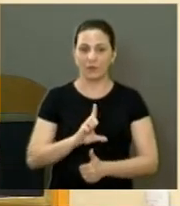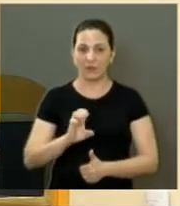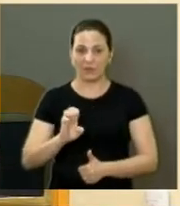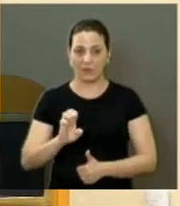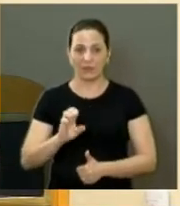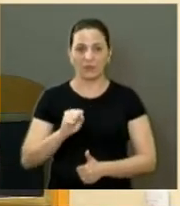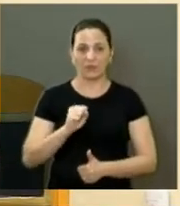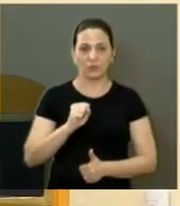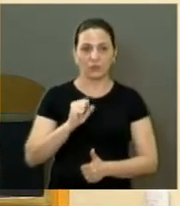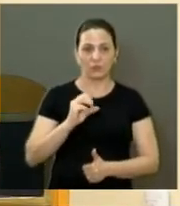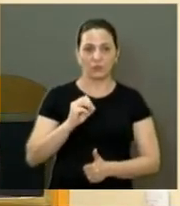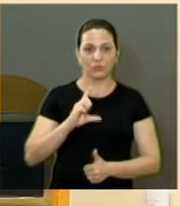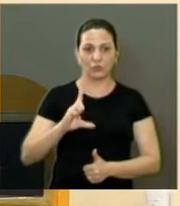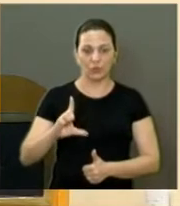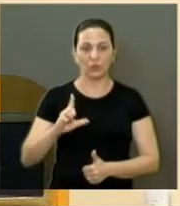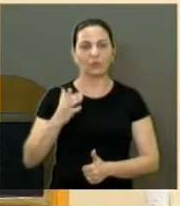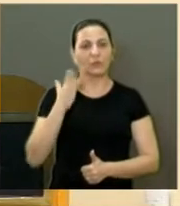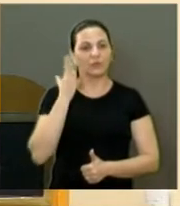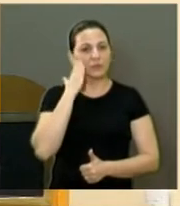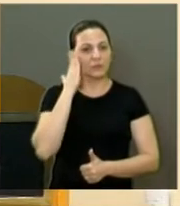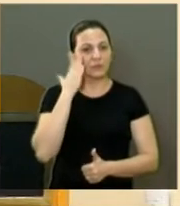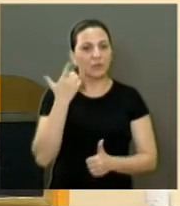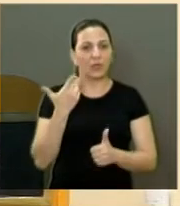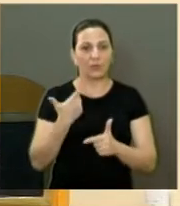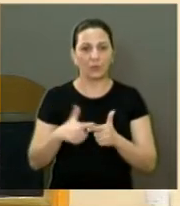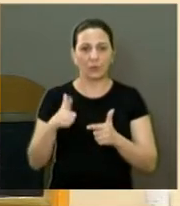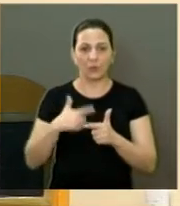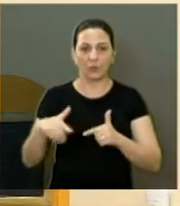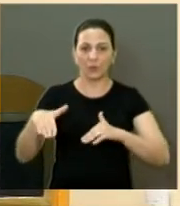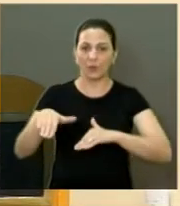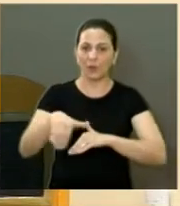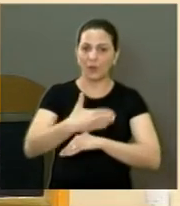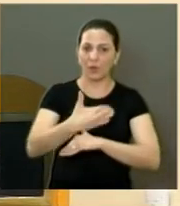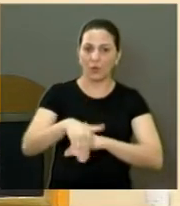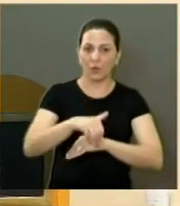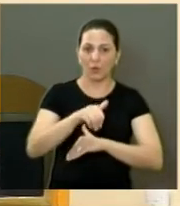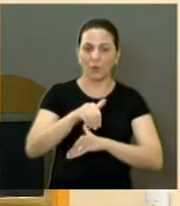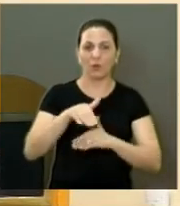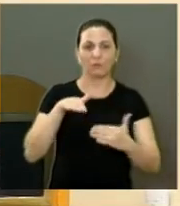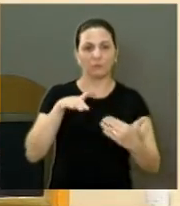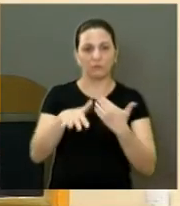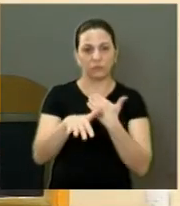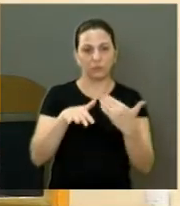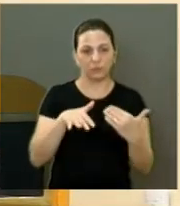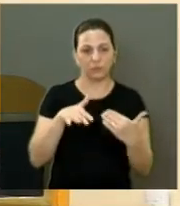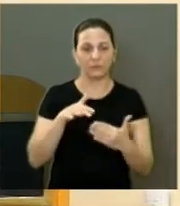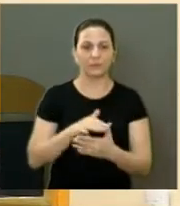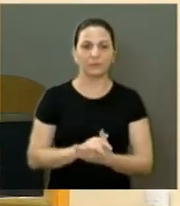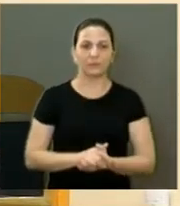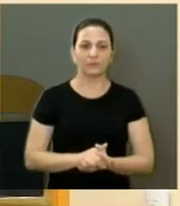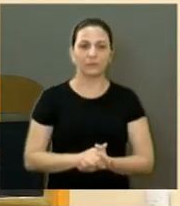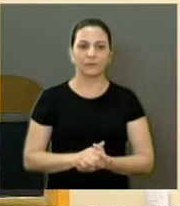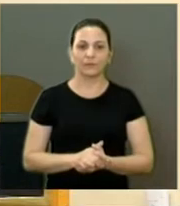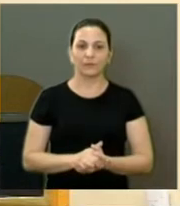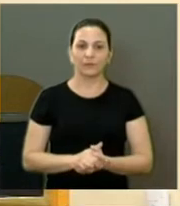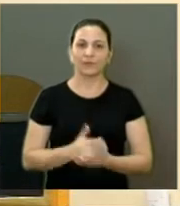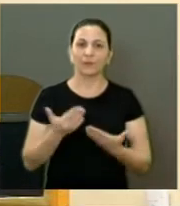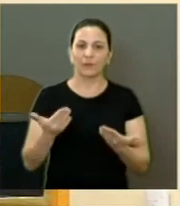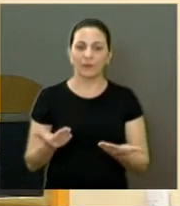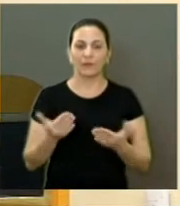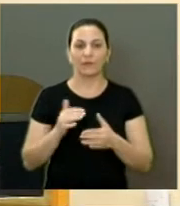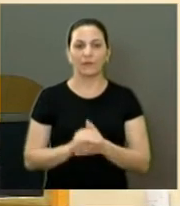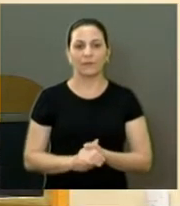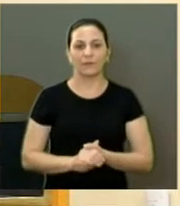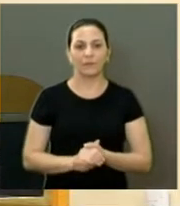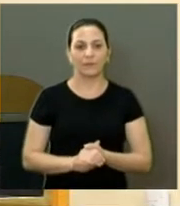sabe o problema da irmã Ságio de Oliveira, que está trazendo transtorno para todos os moradores. Mas, enfim, eu tive,